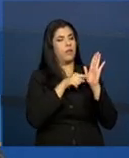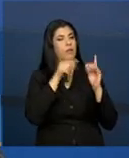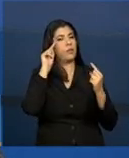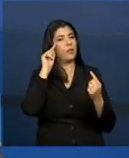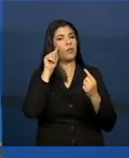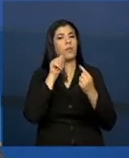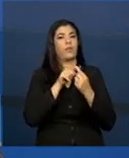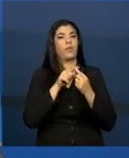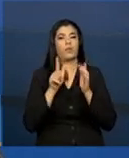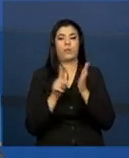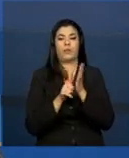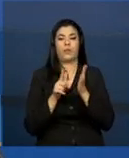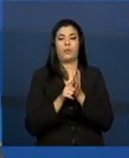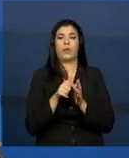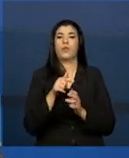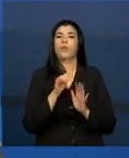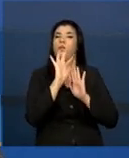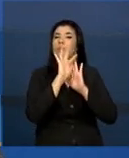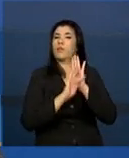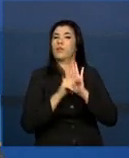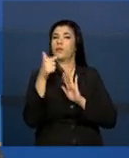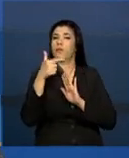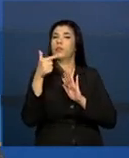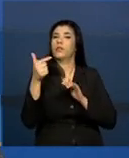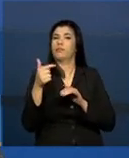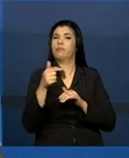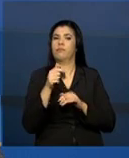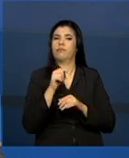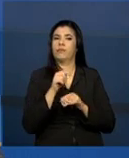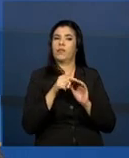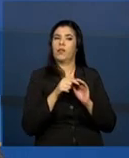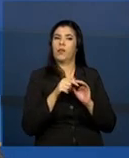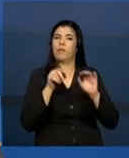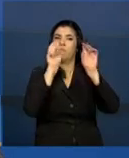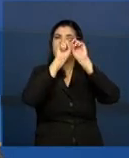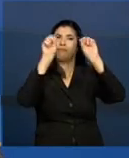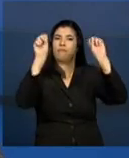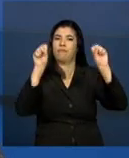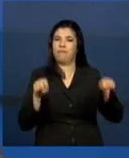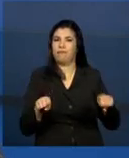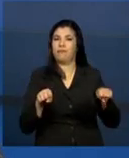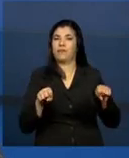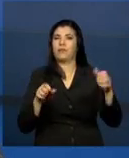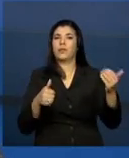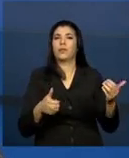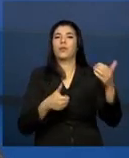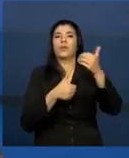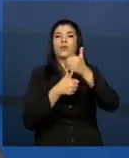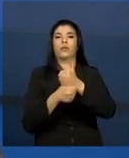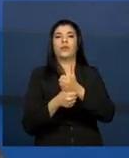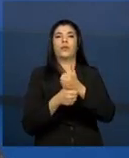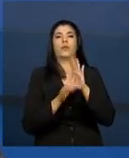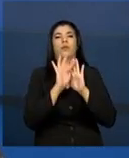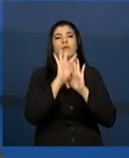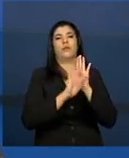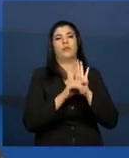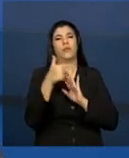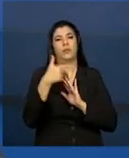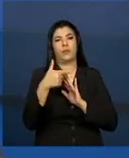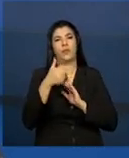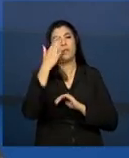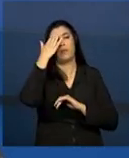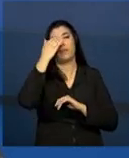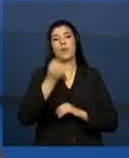daquele formulário 2 do registro mensal de atendimento. Ele vai nos permitir saber quais famílias, de fato, estão